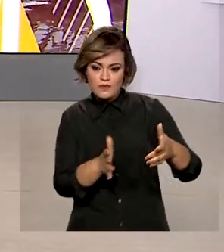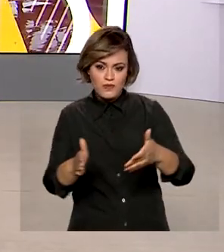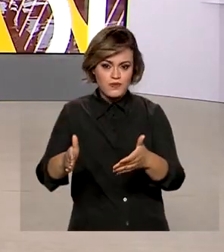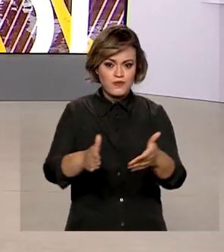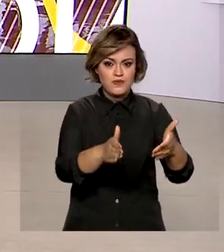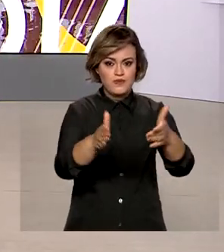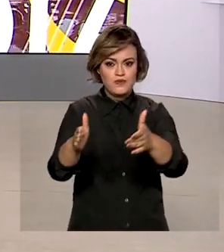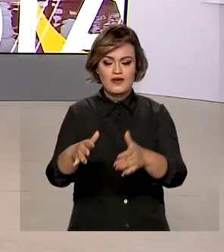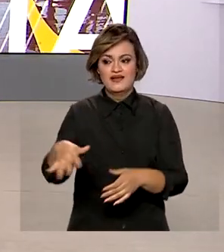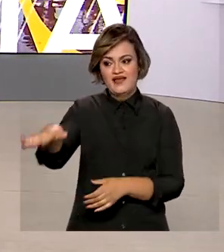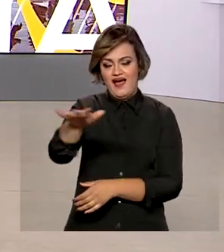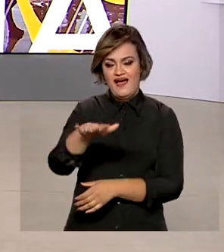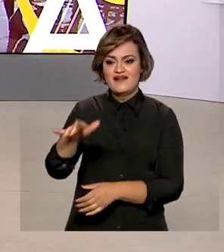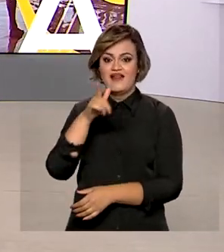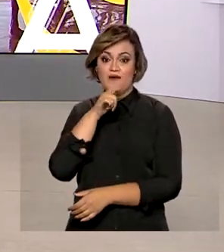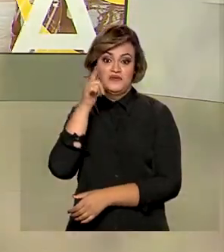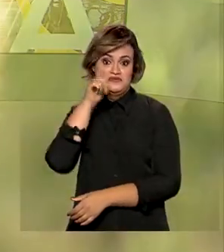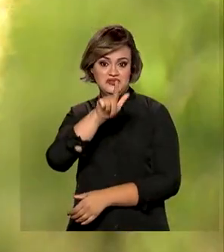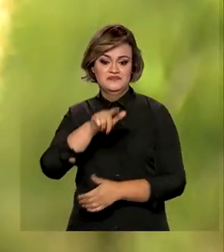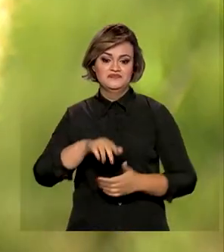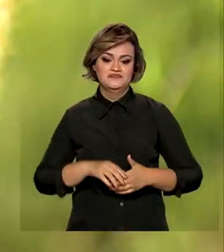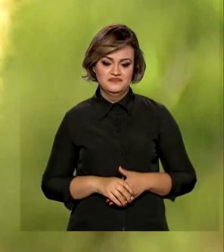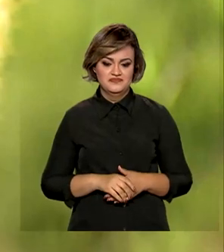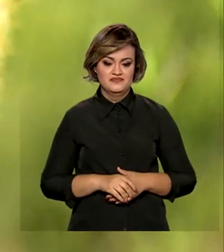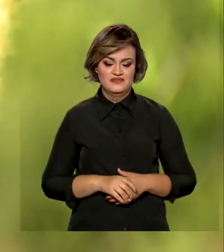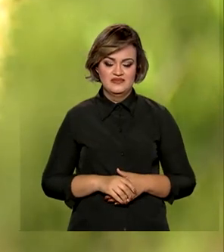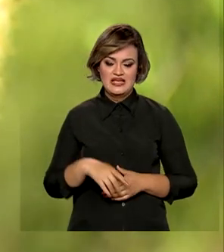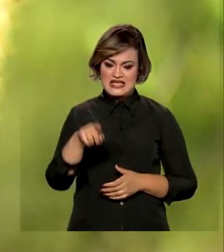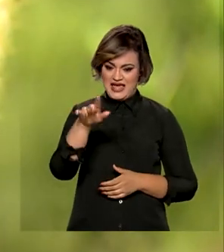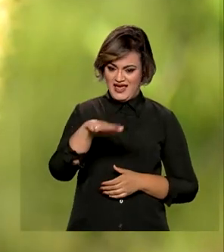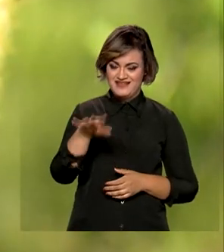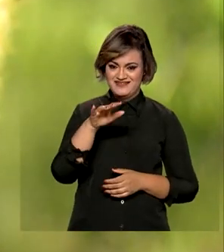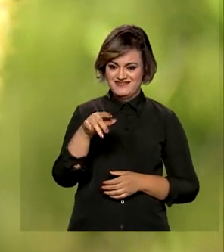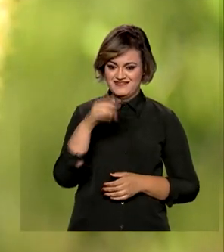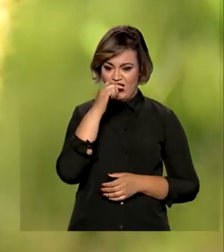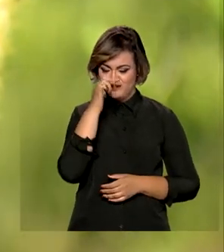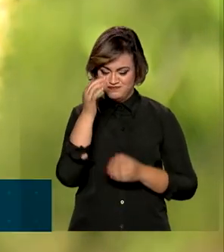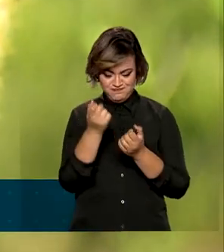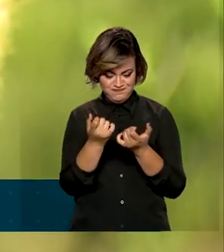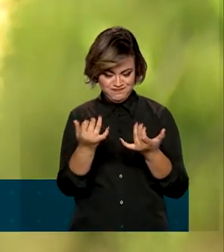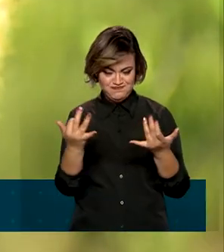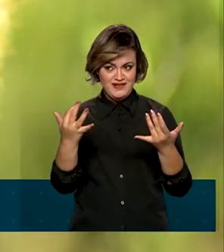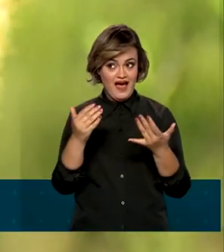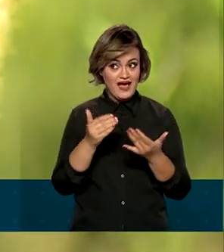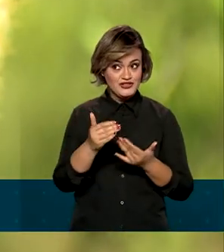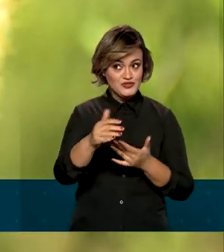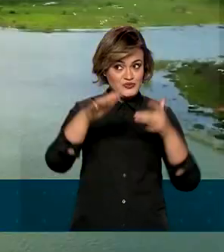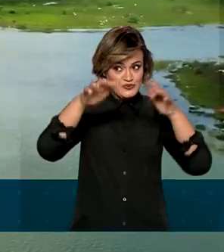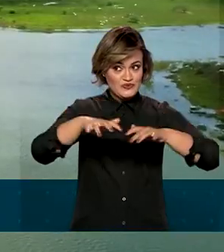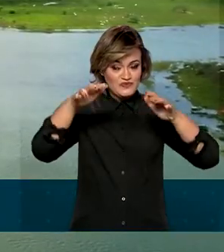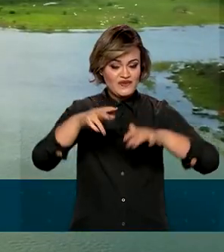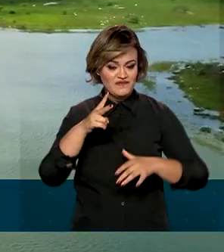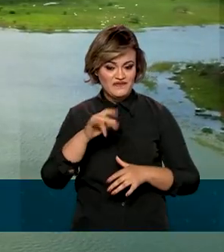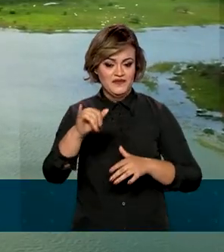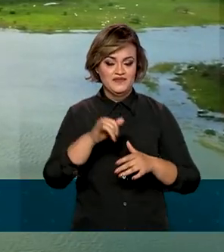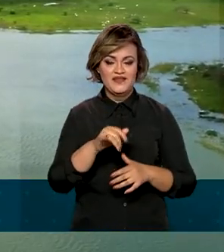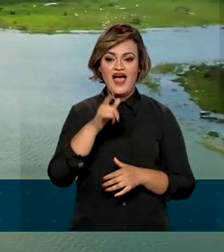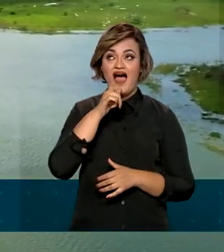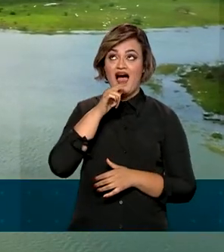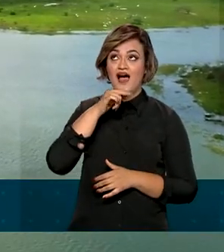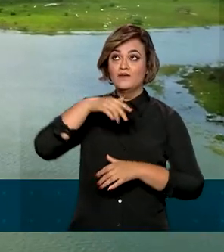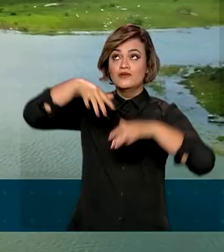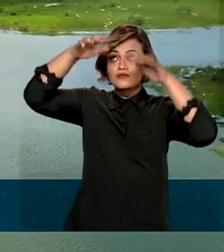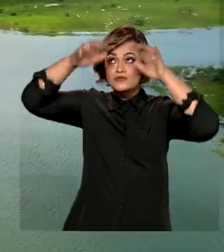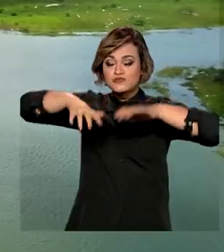para a região agrécia do Estado. Os cactos floridos anunciam que é tempo de chuva no sertão. A água vinda do